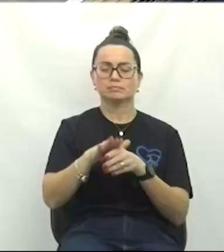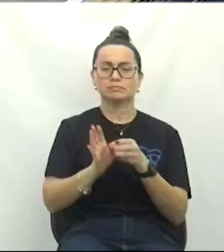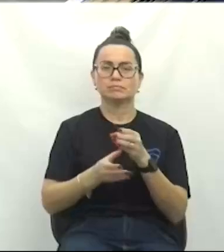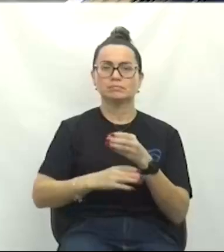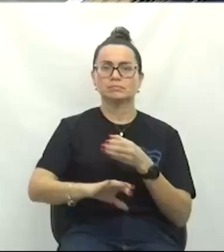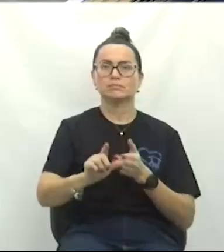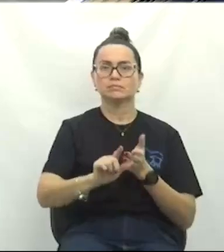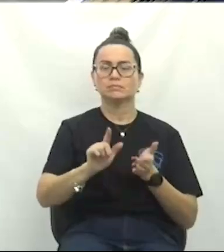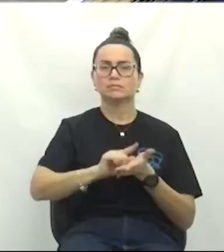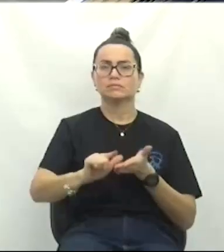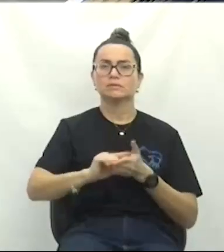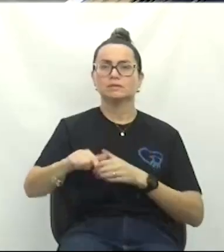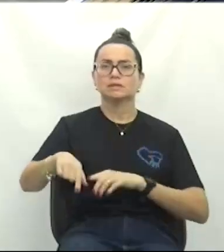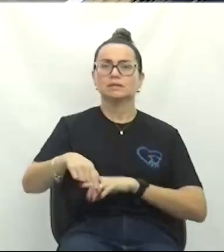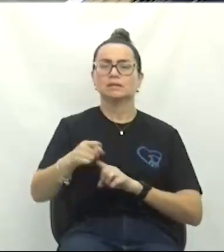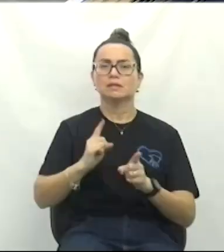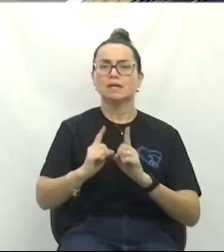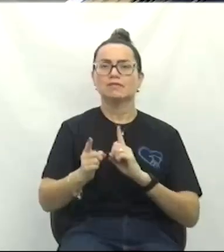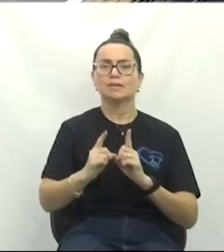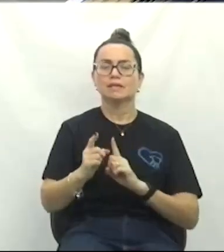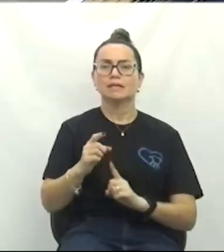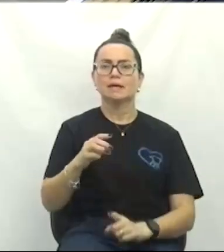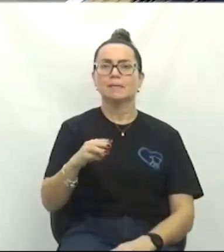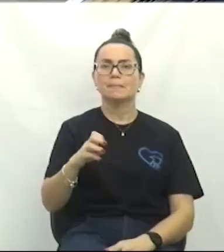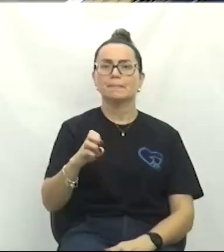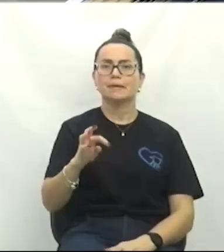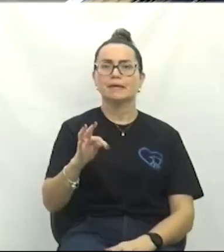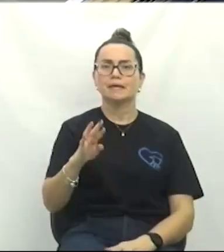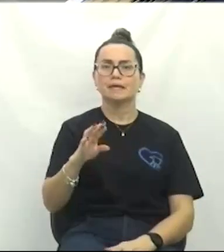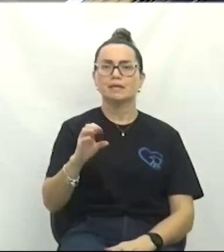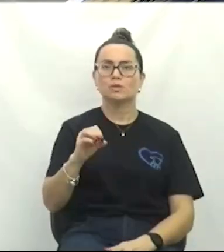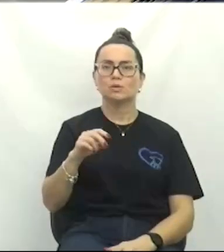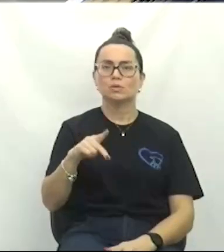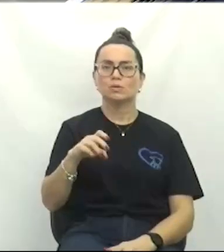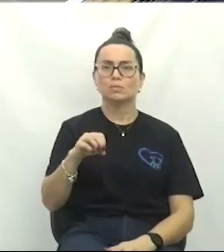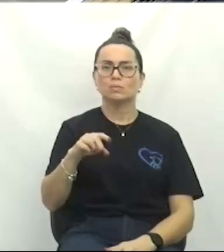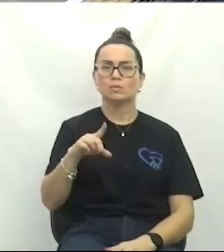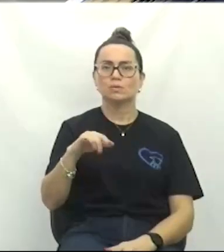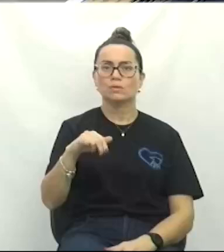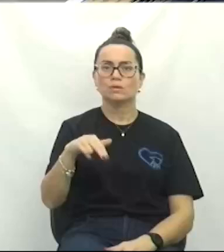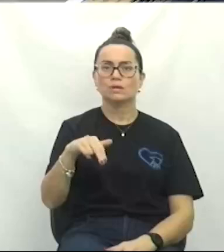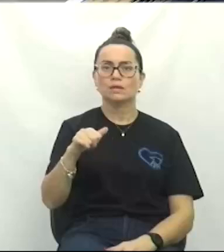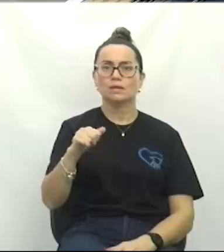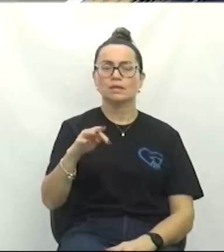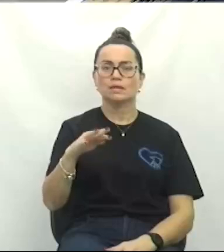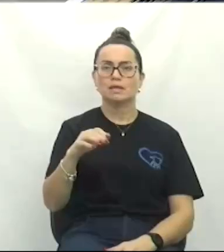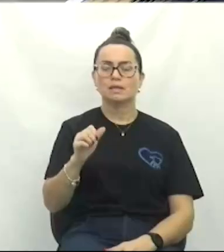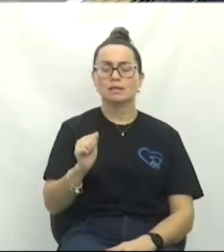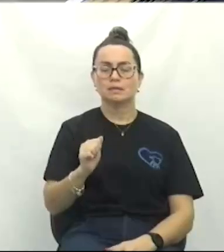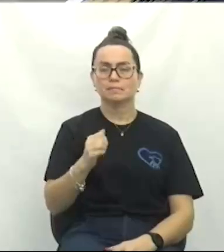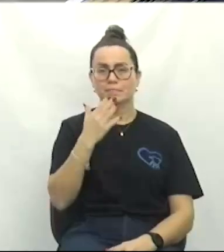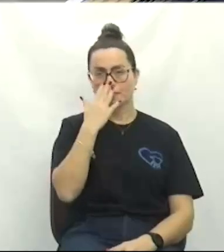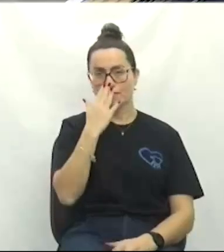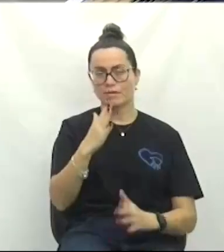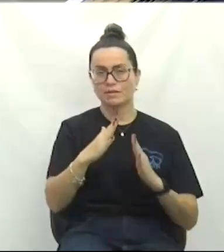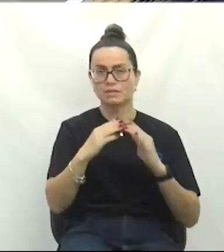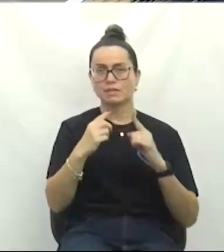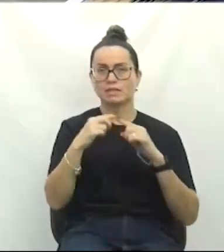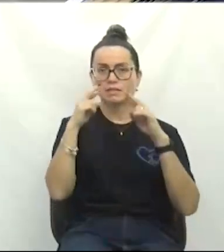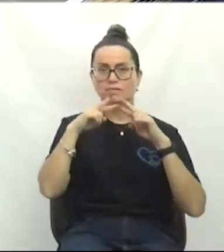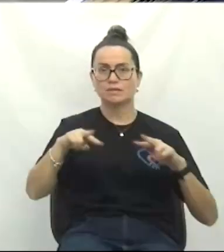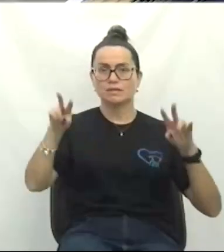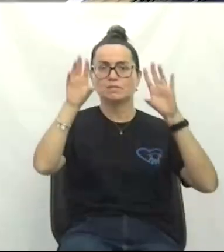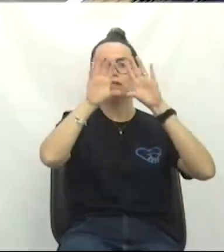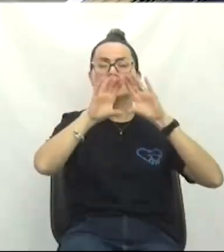Metropolitana. Bairro Cidade Mineira Nova, defronte a igreja Visão Celestial, nas proximidades